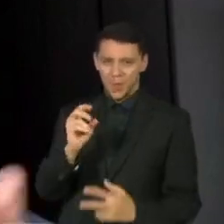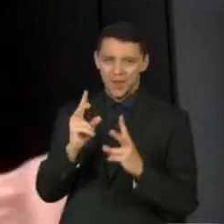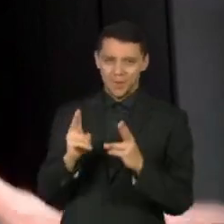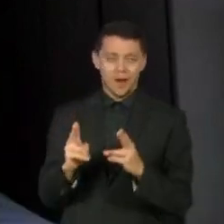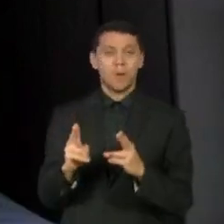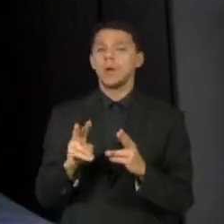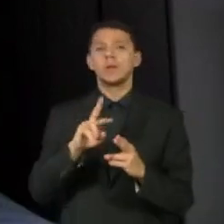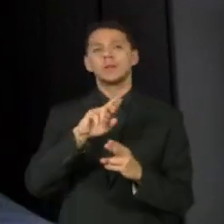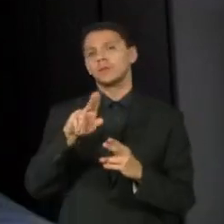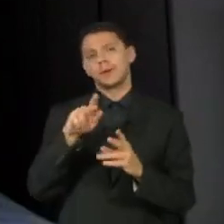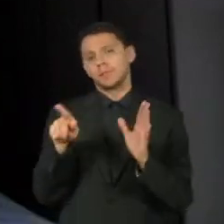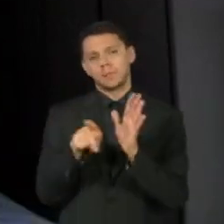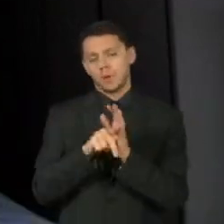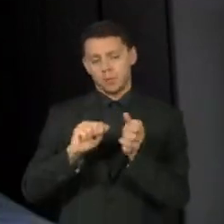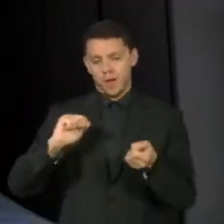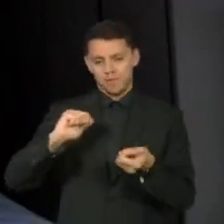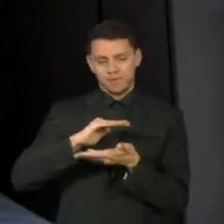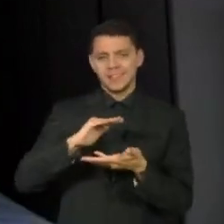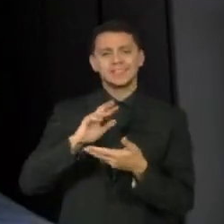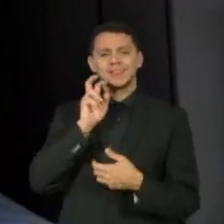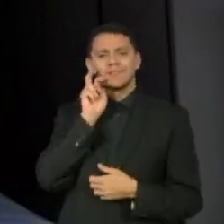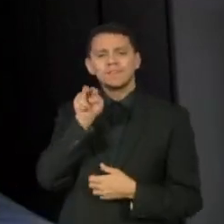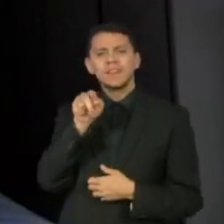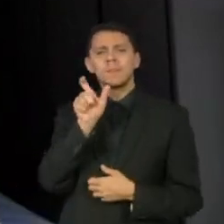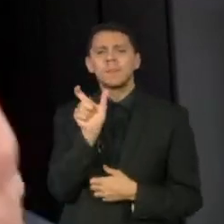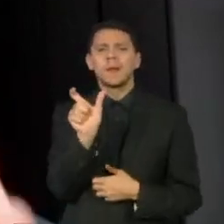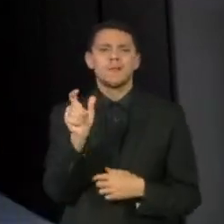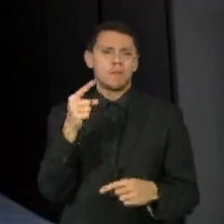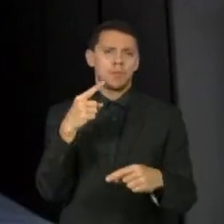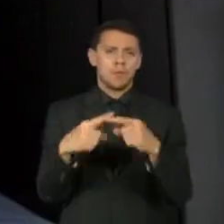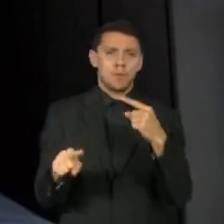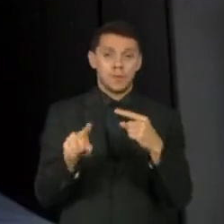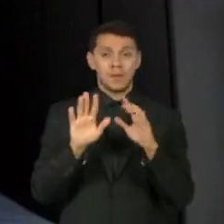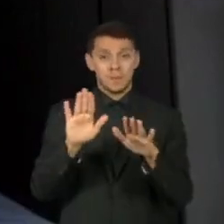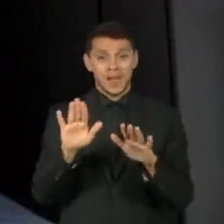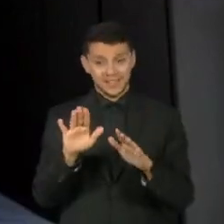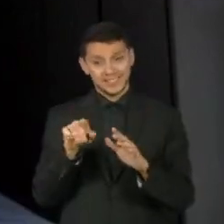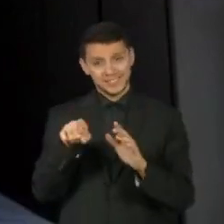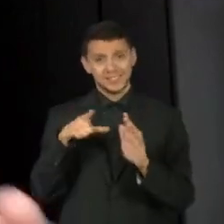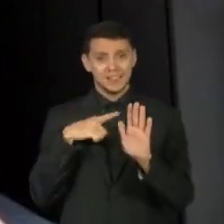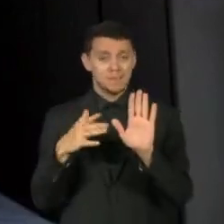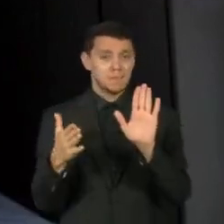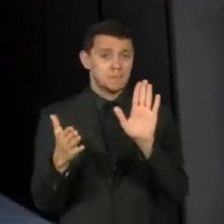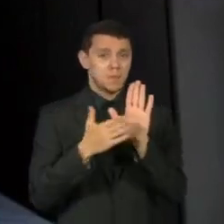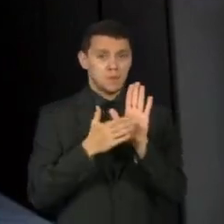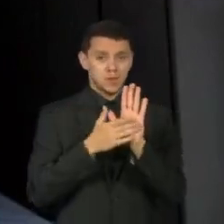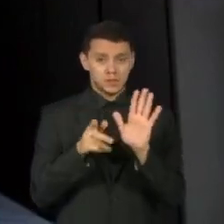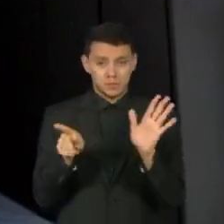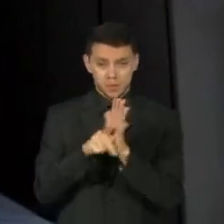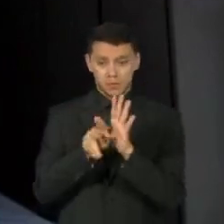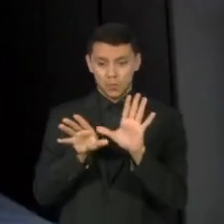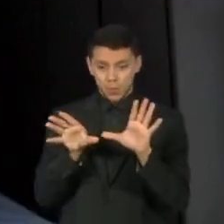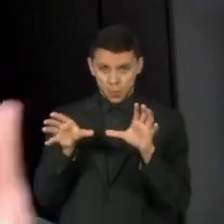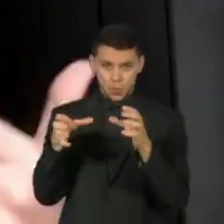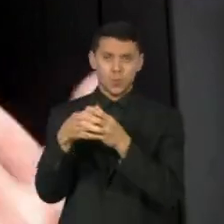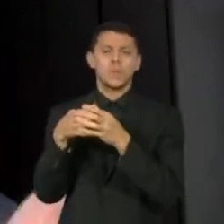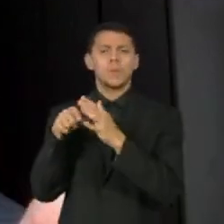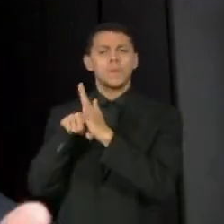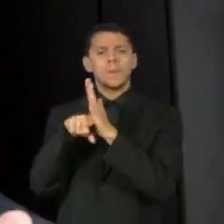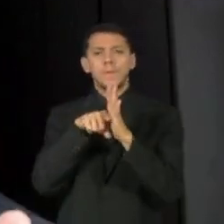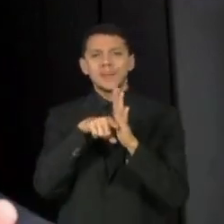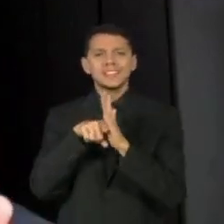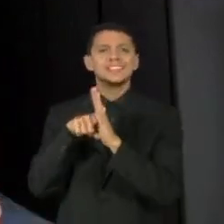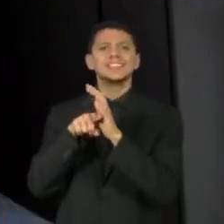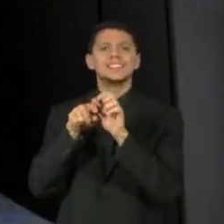aceita pela Anvisa, isso é uma definição proposta por um grupo de epidemiologistas no Brasil, o mesmo